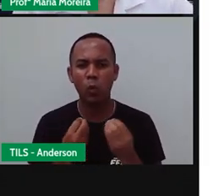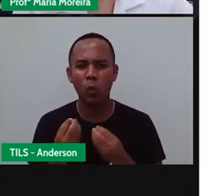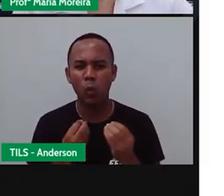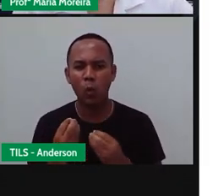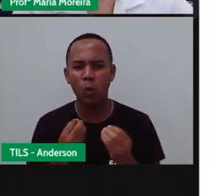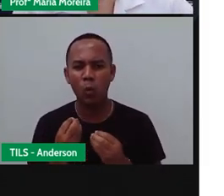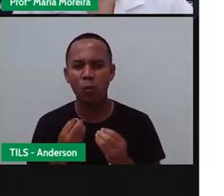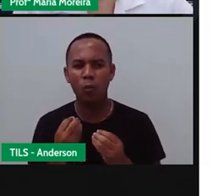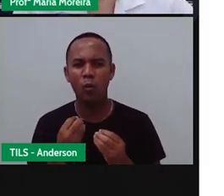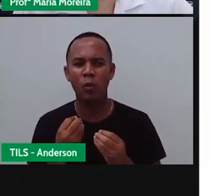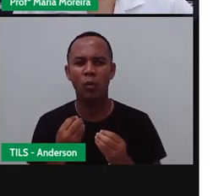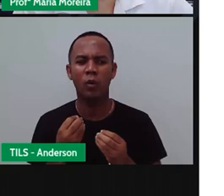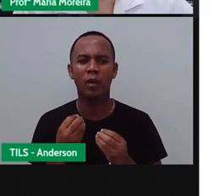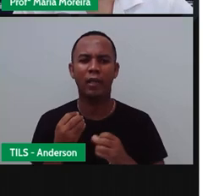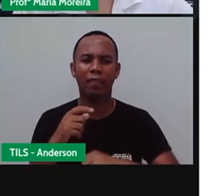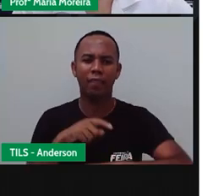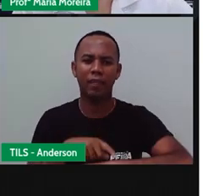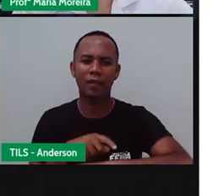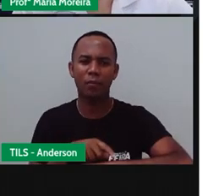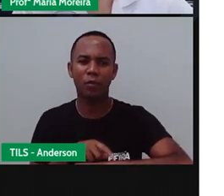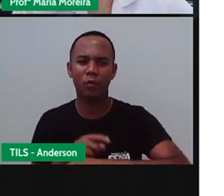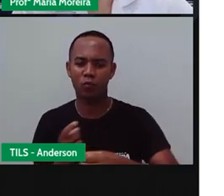De se viajar No tempo?